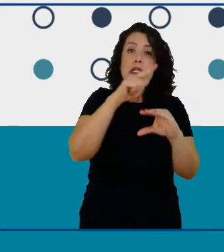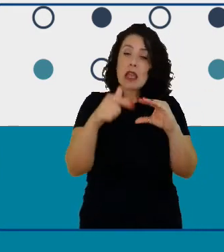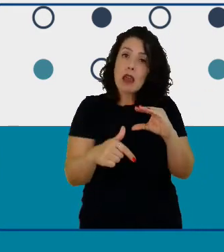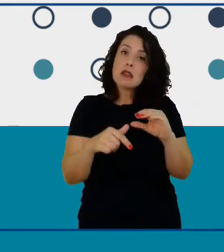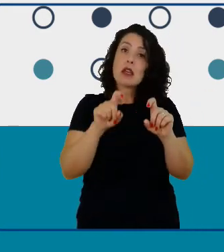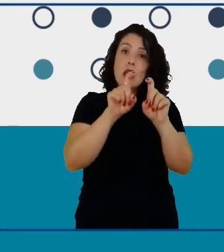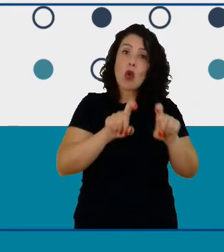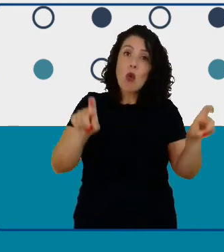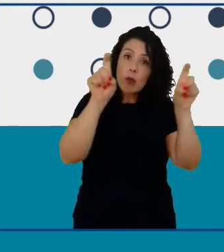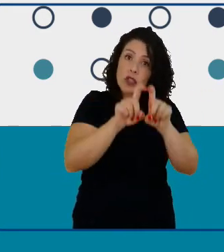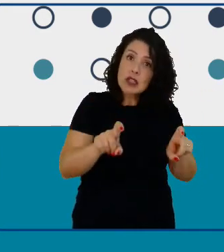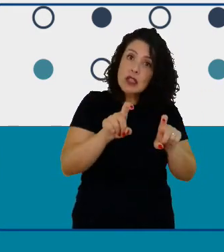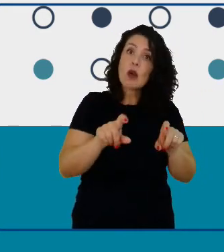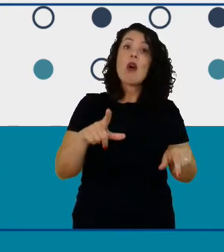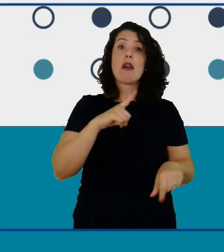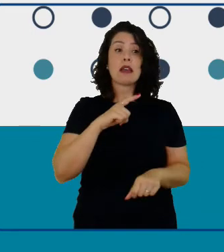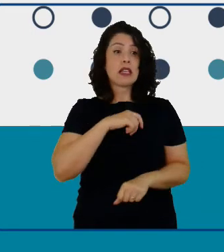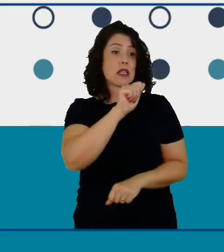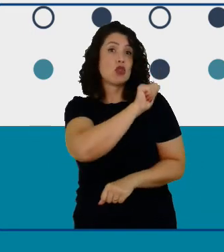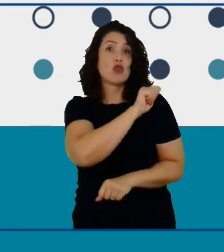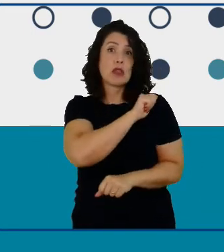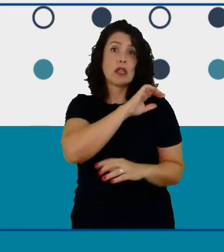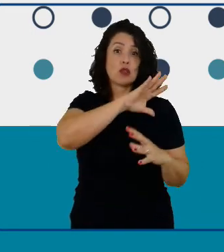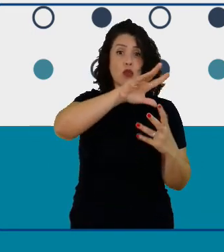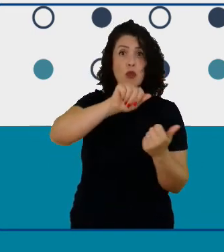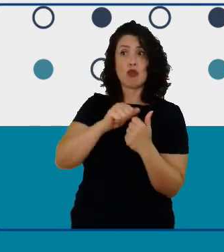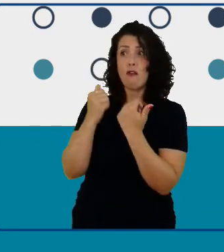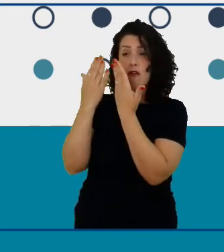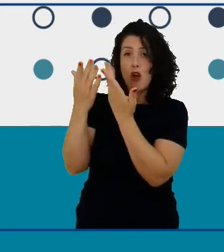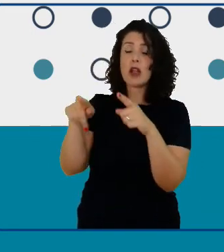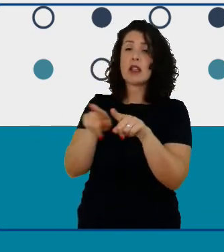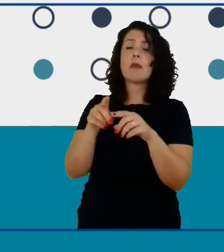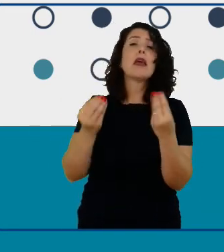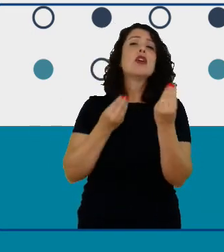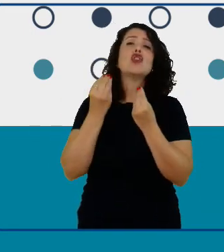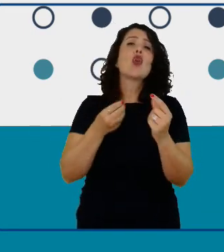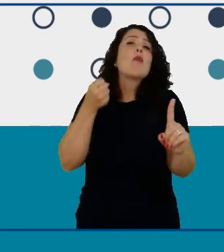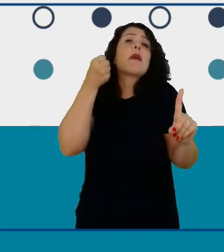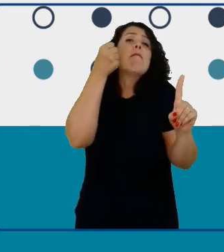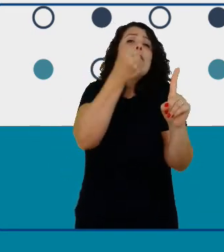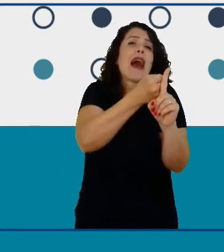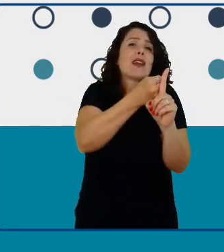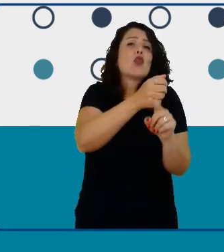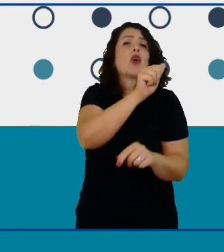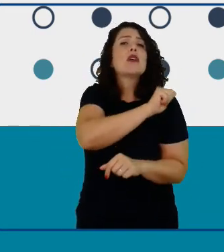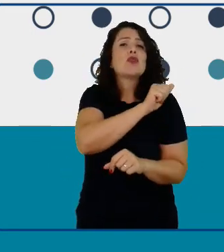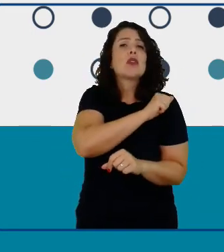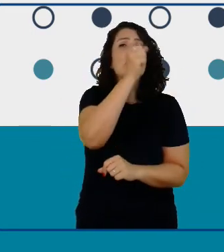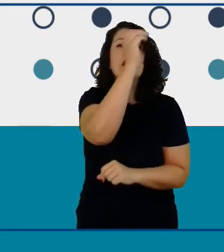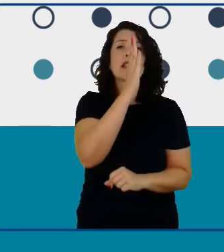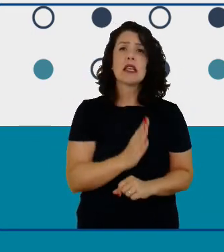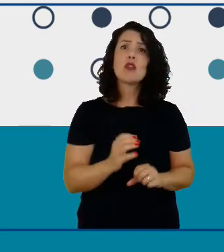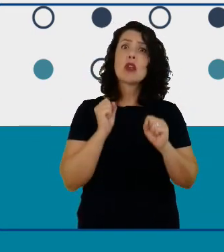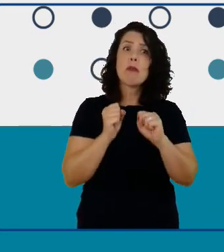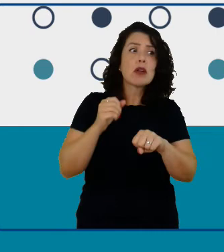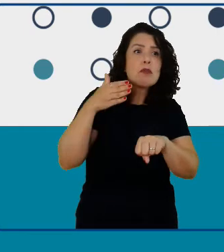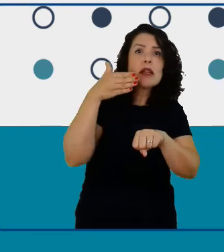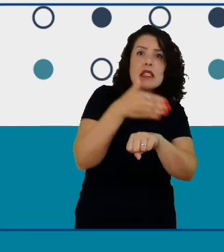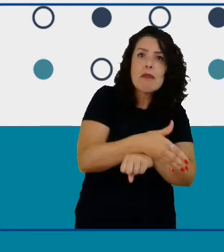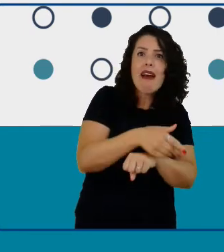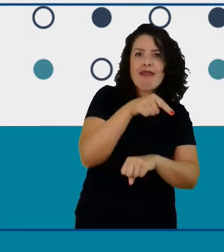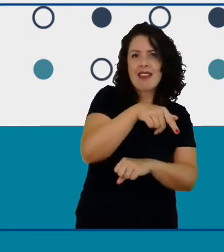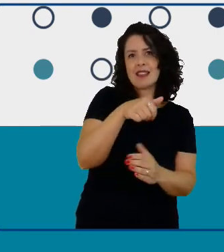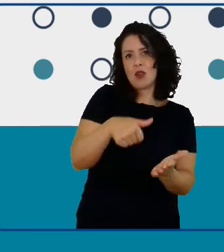eles qual é o impacto na sua opinião para estudantes brasileiros que vão ter oportunidade de participar de STEM clubs daqui para frente